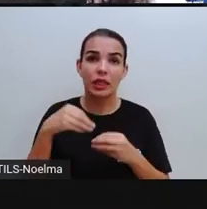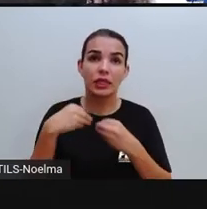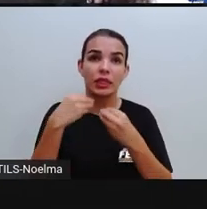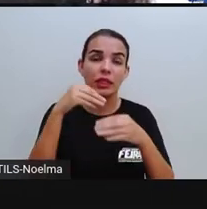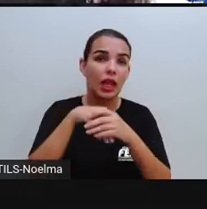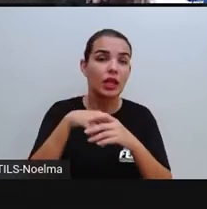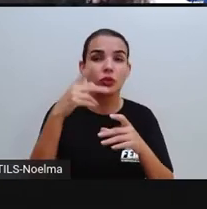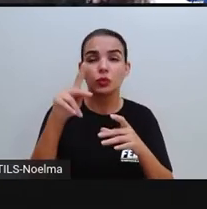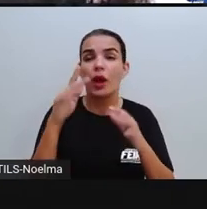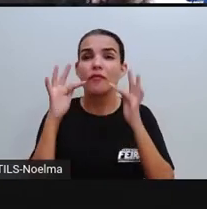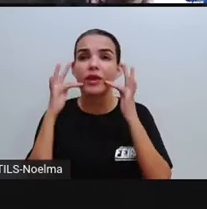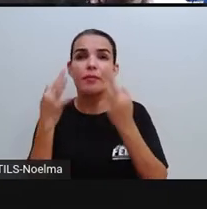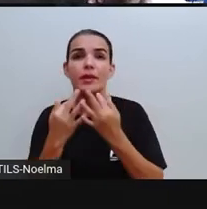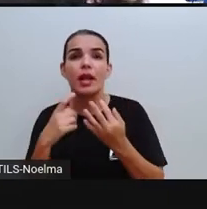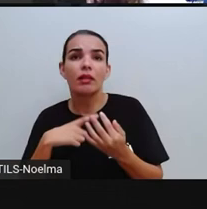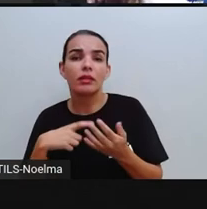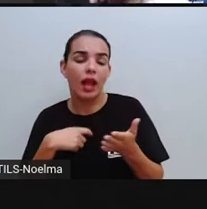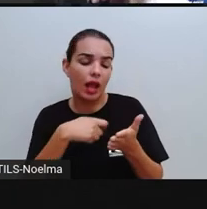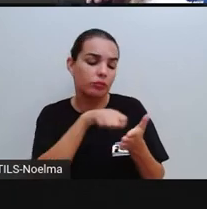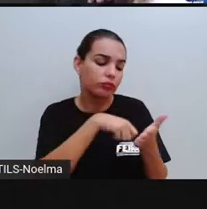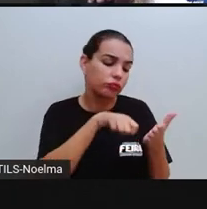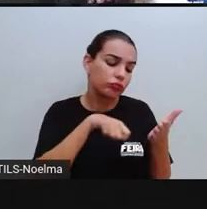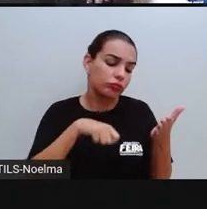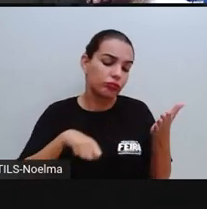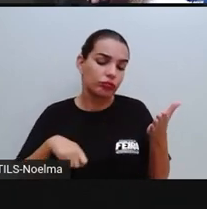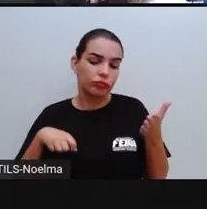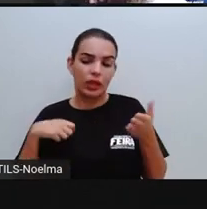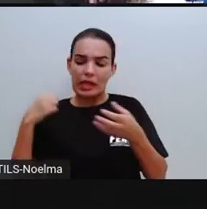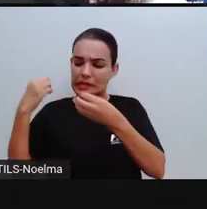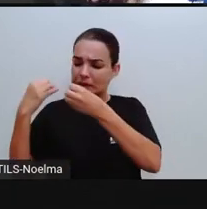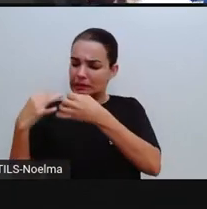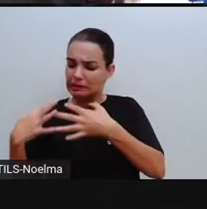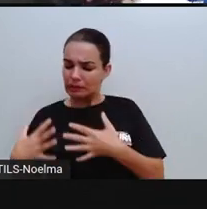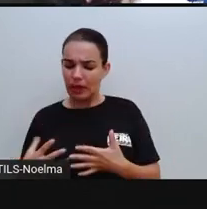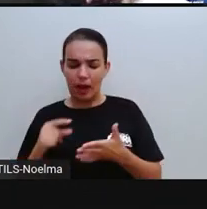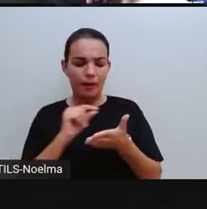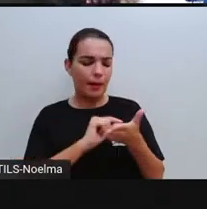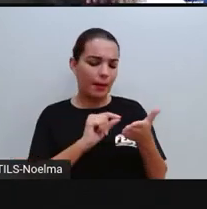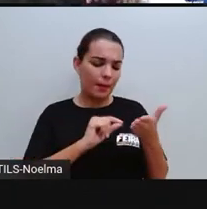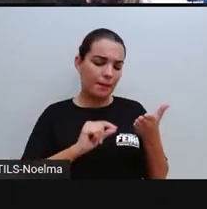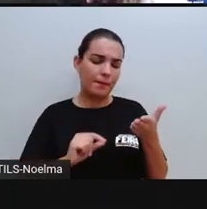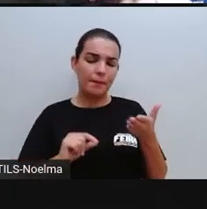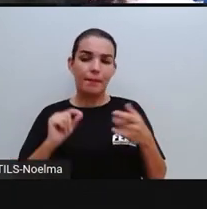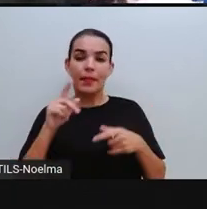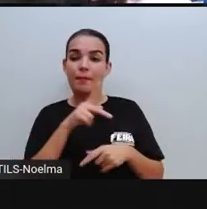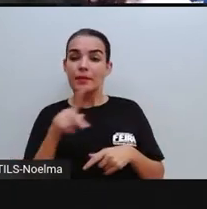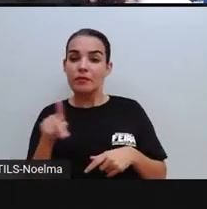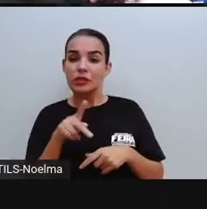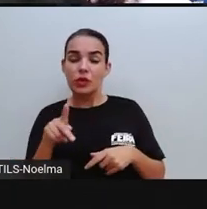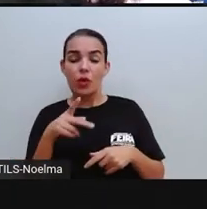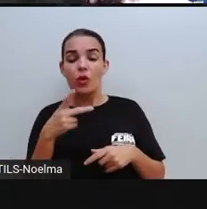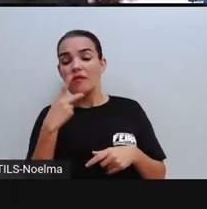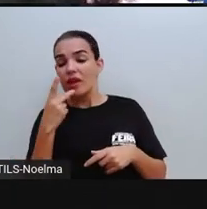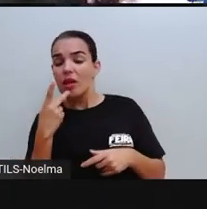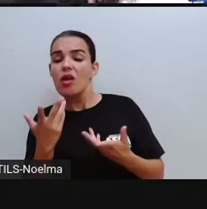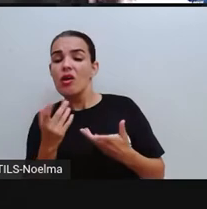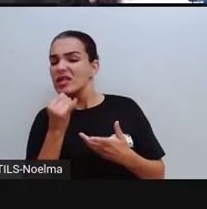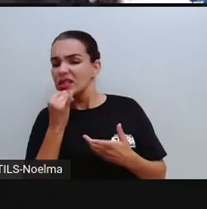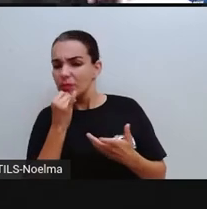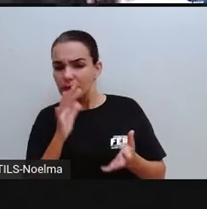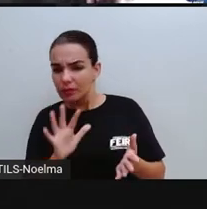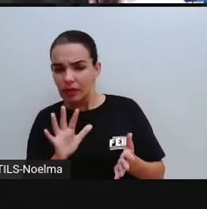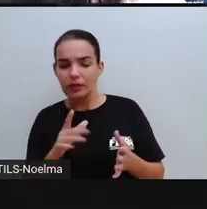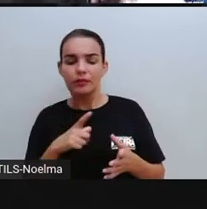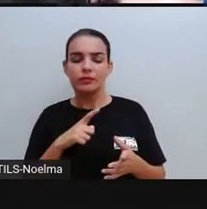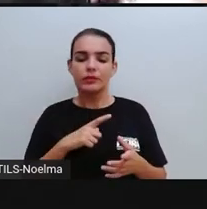lá, hoje eu fui para a escola, a Profe fez uma atividade assim, é uma fonte